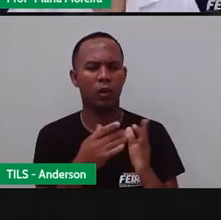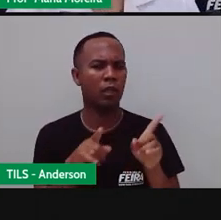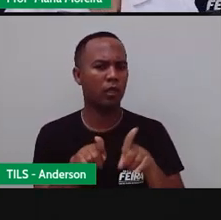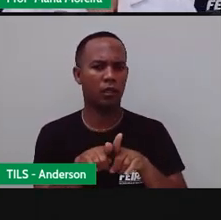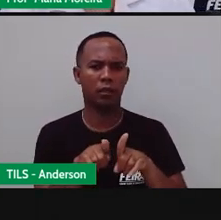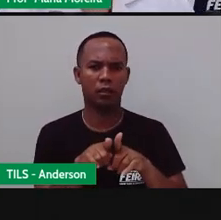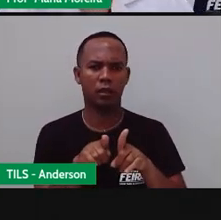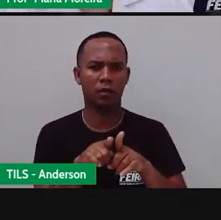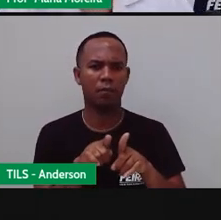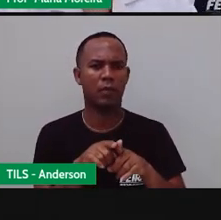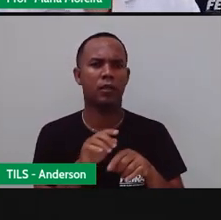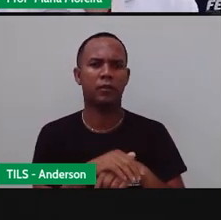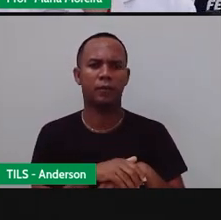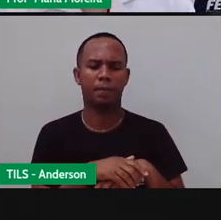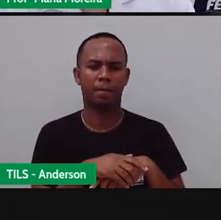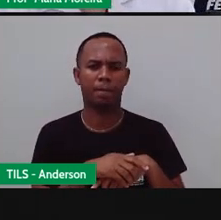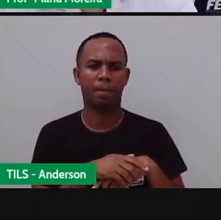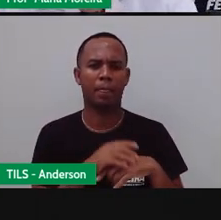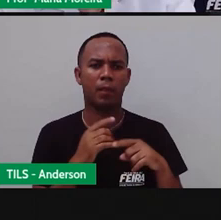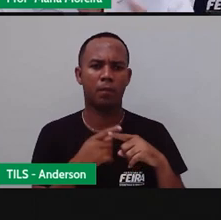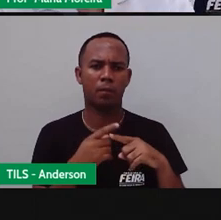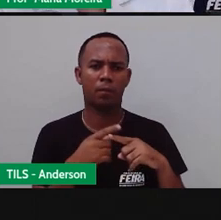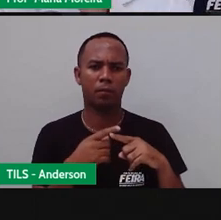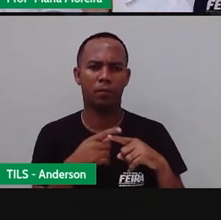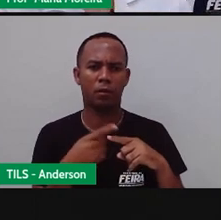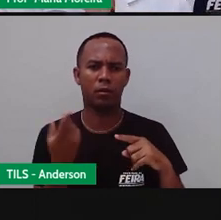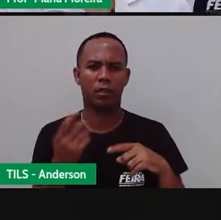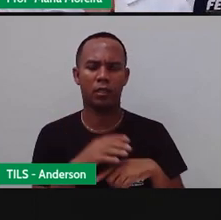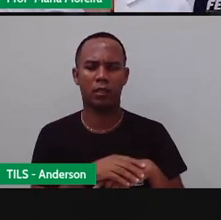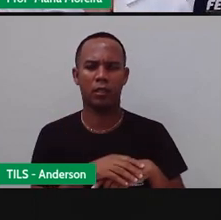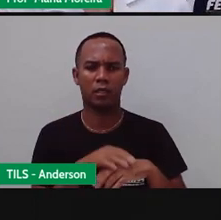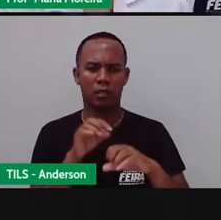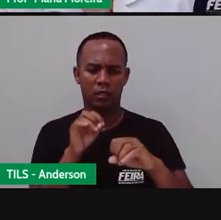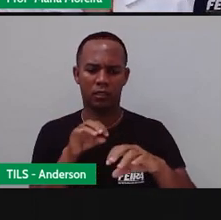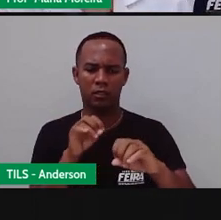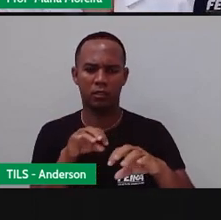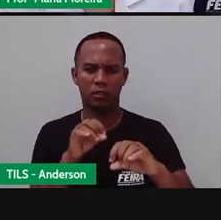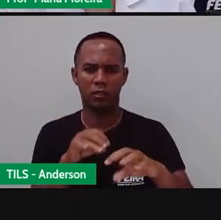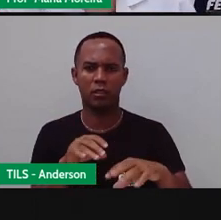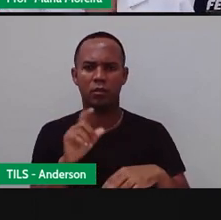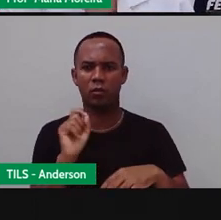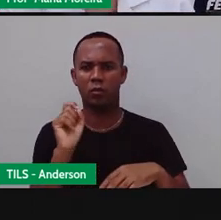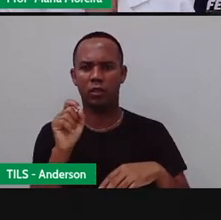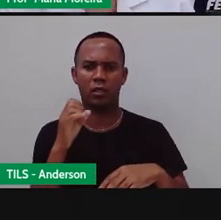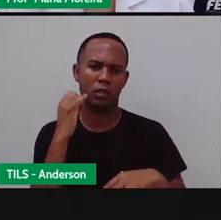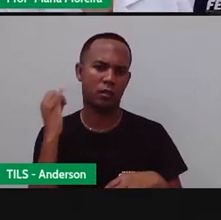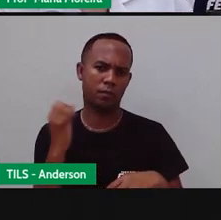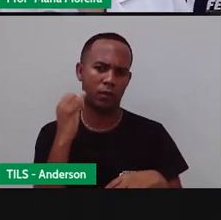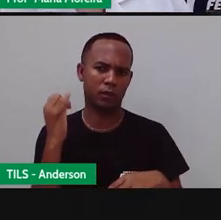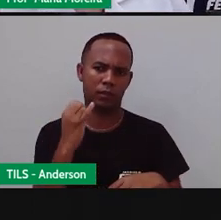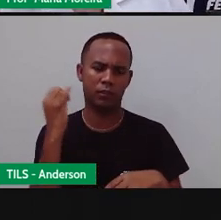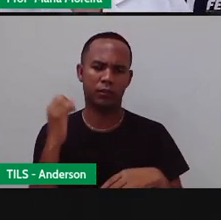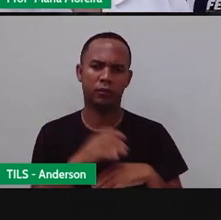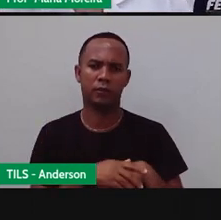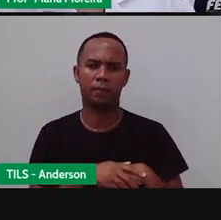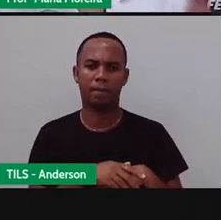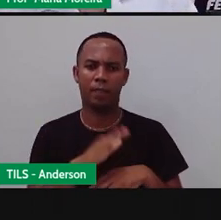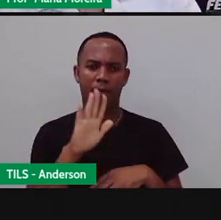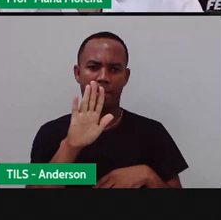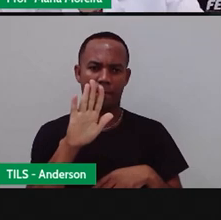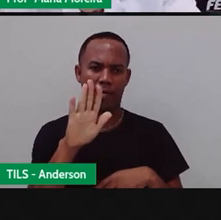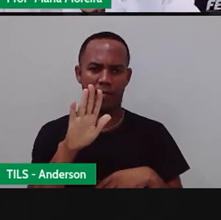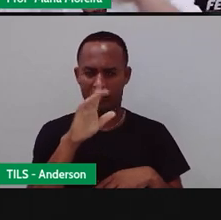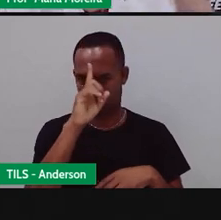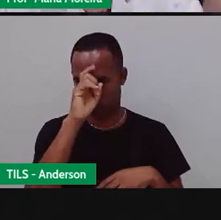serviço essencial? Porque a educação é extremamente importante, né? Porém, os